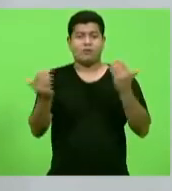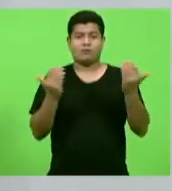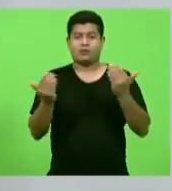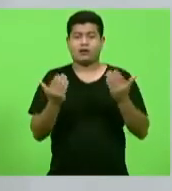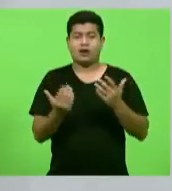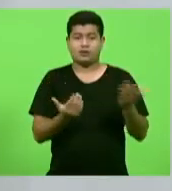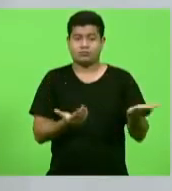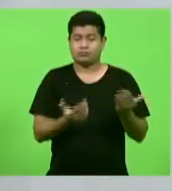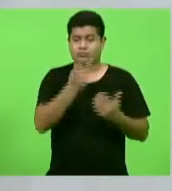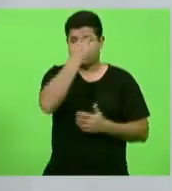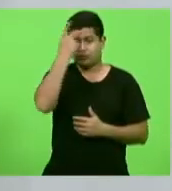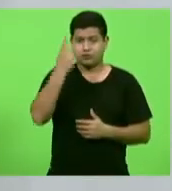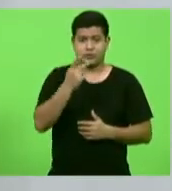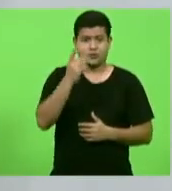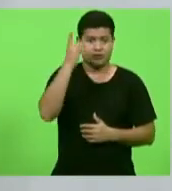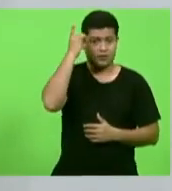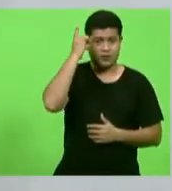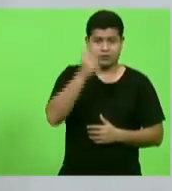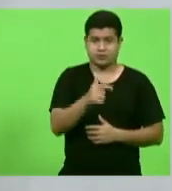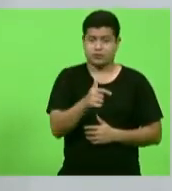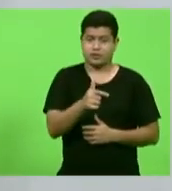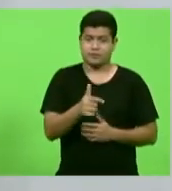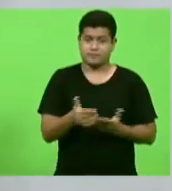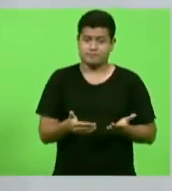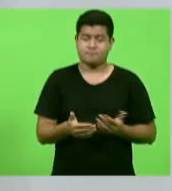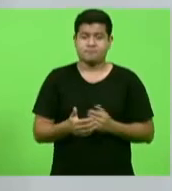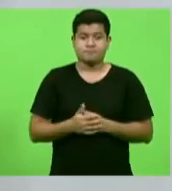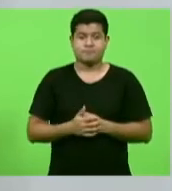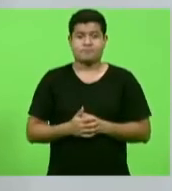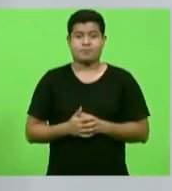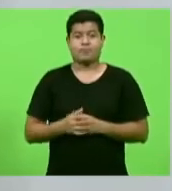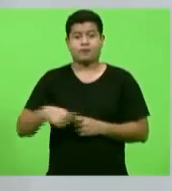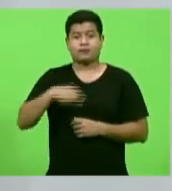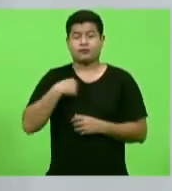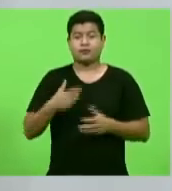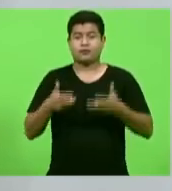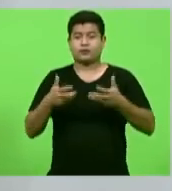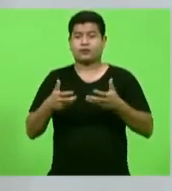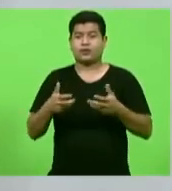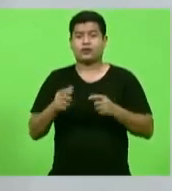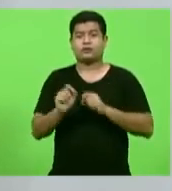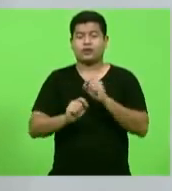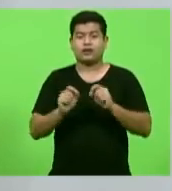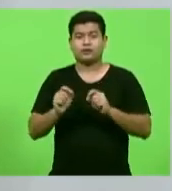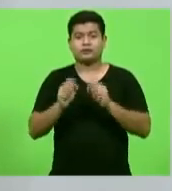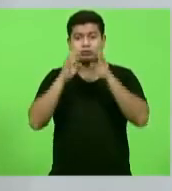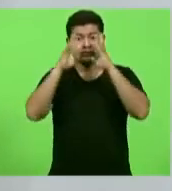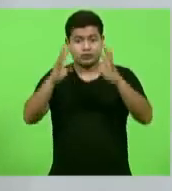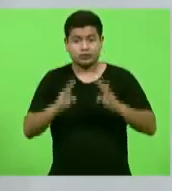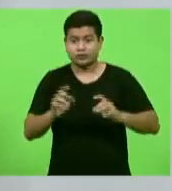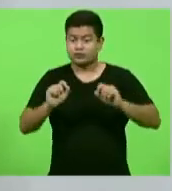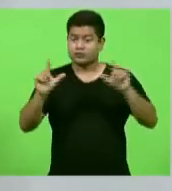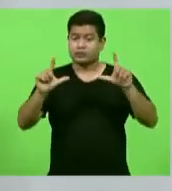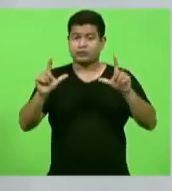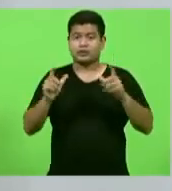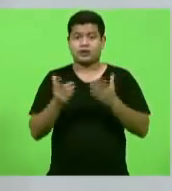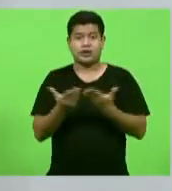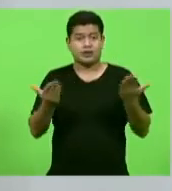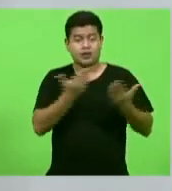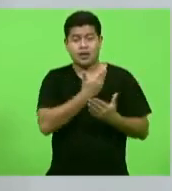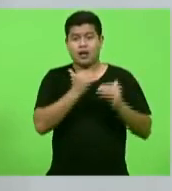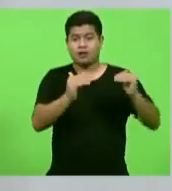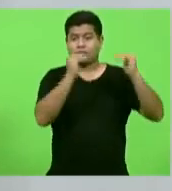isso nós queremos aqui chamar a atenção das autoridades sanitárias para esses fatores. A idade equivalente,